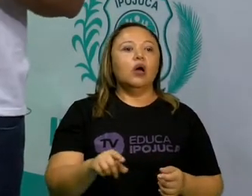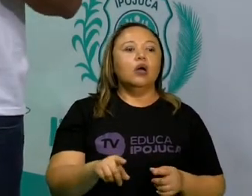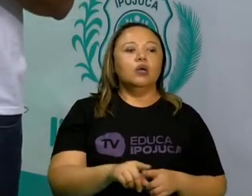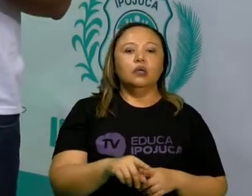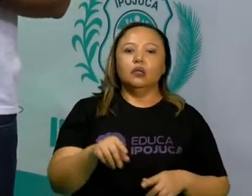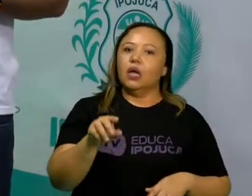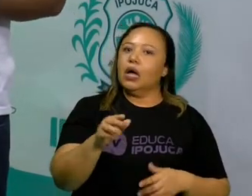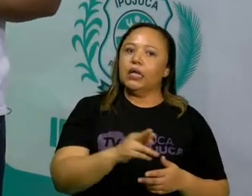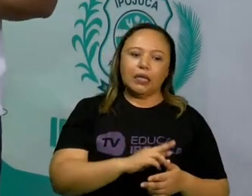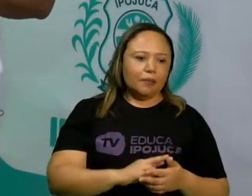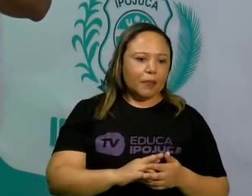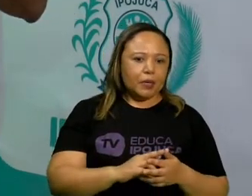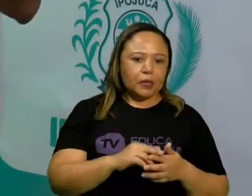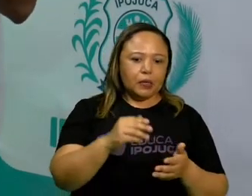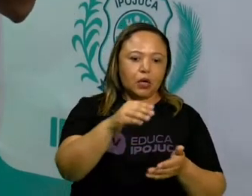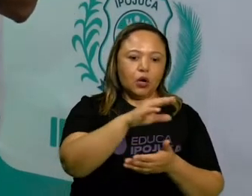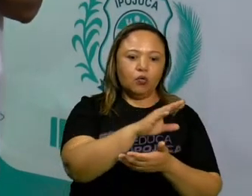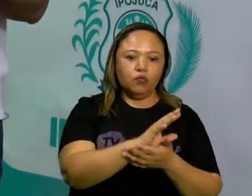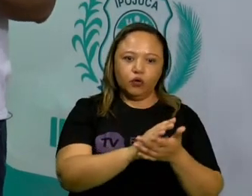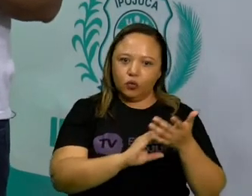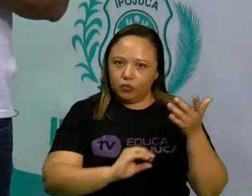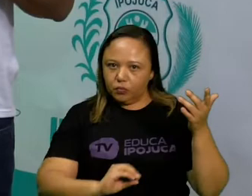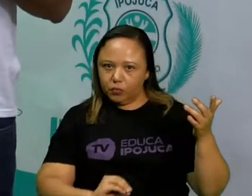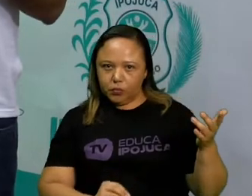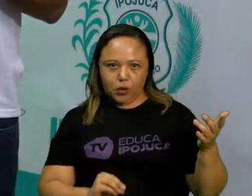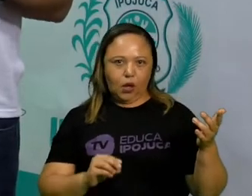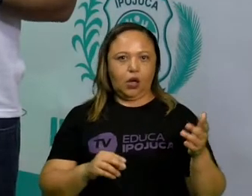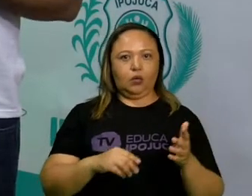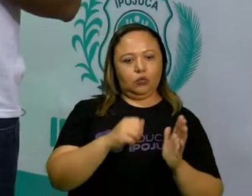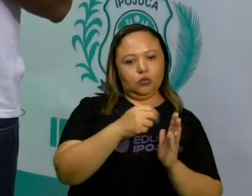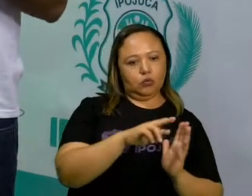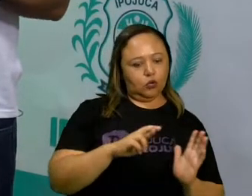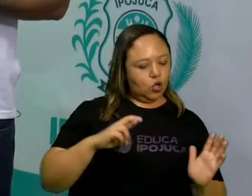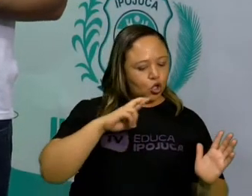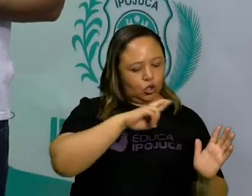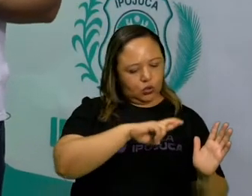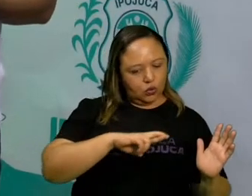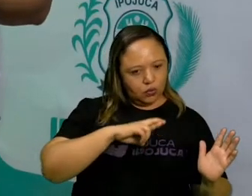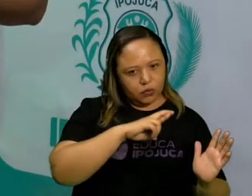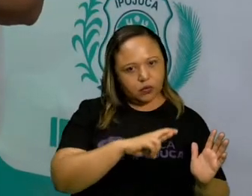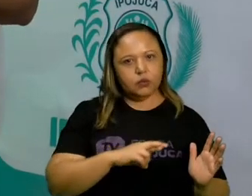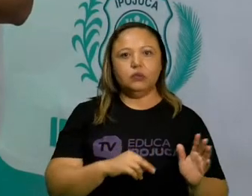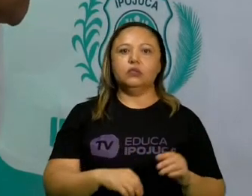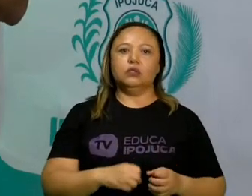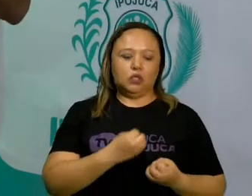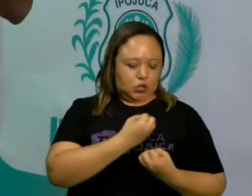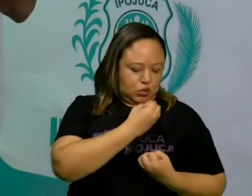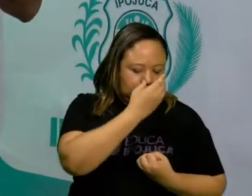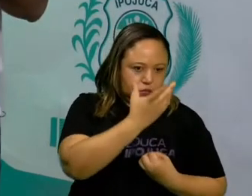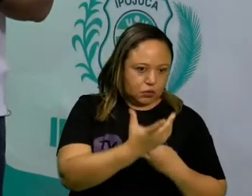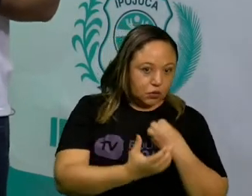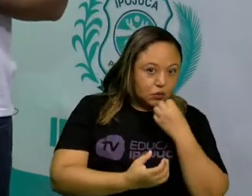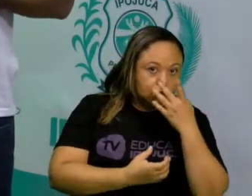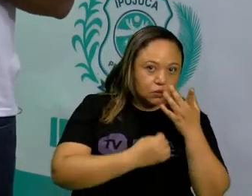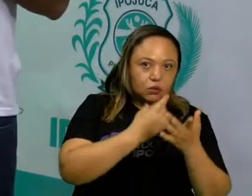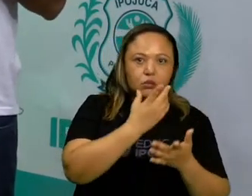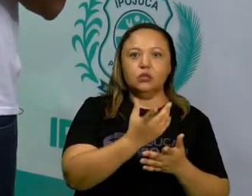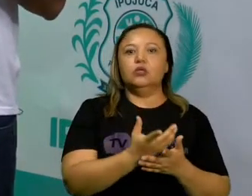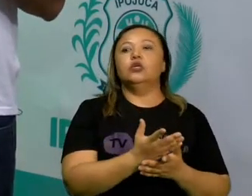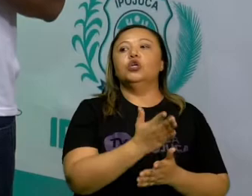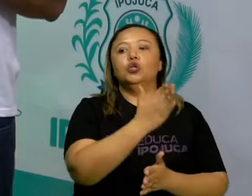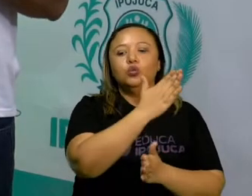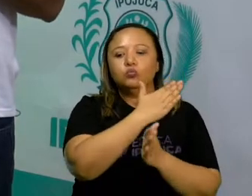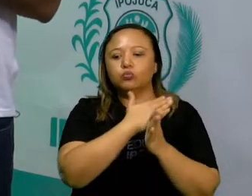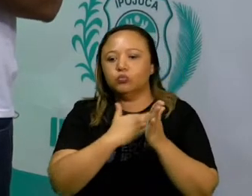romances, de poesias, de mitos, de rituais religiosos. Então, todos esses elementos,